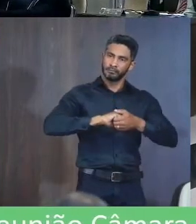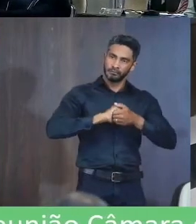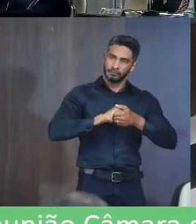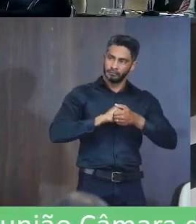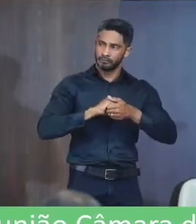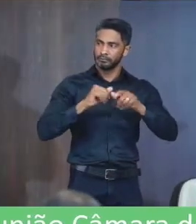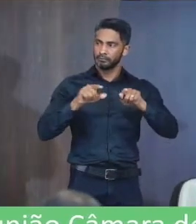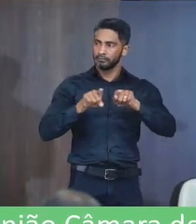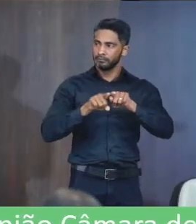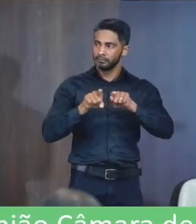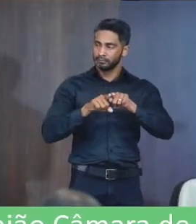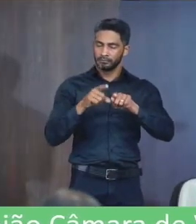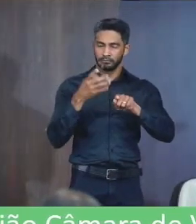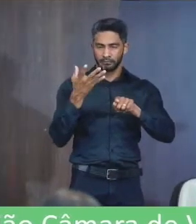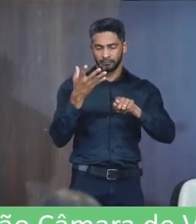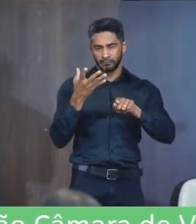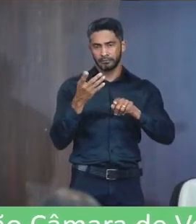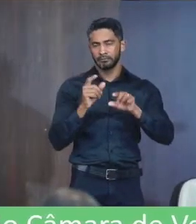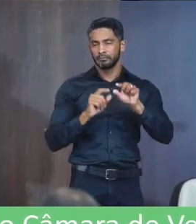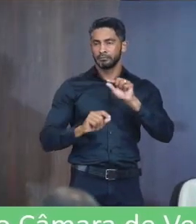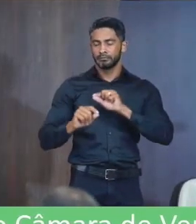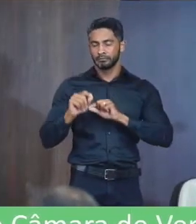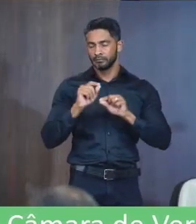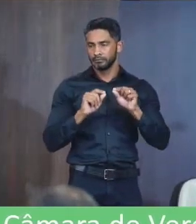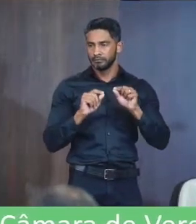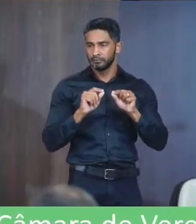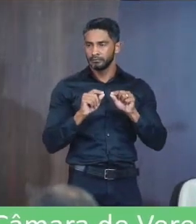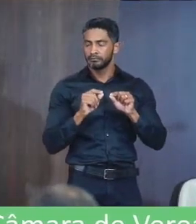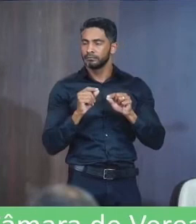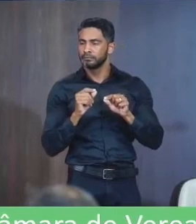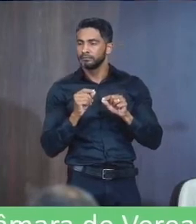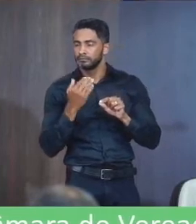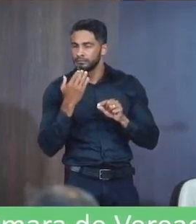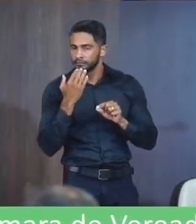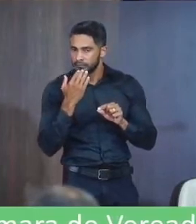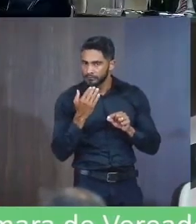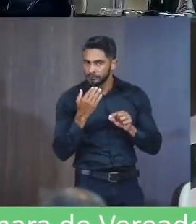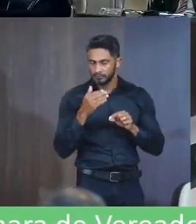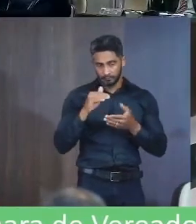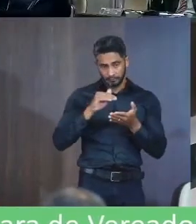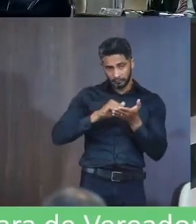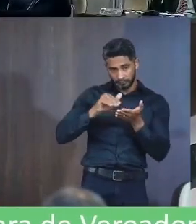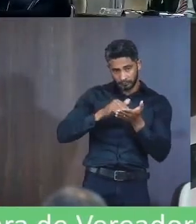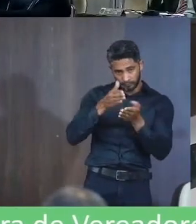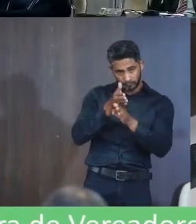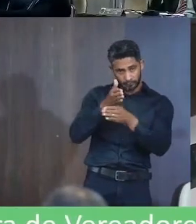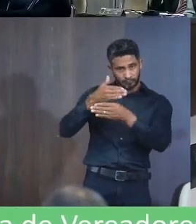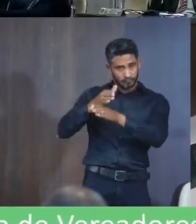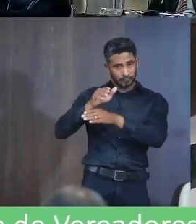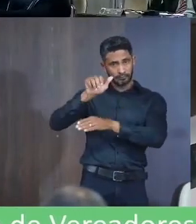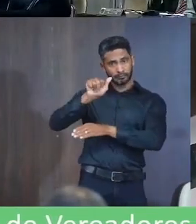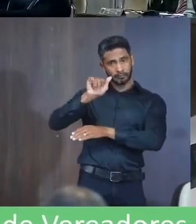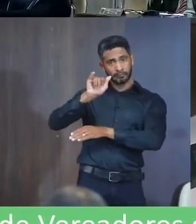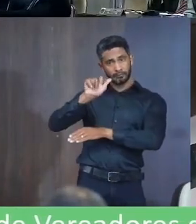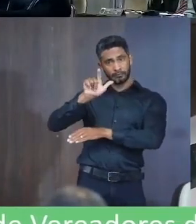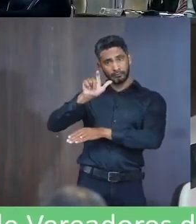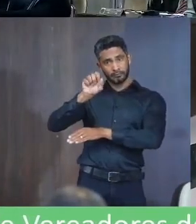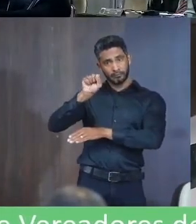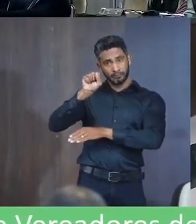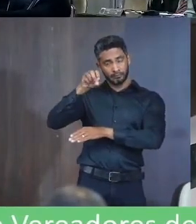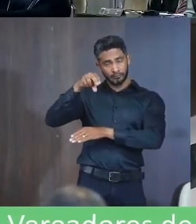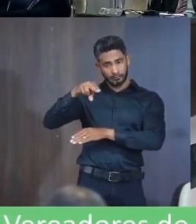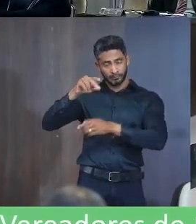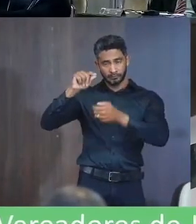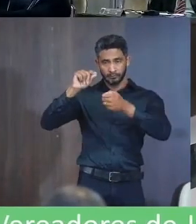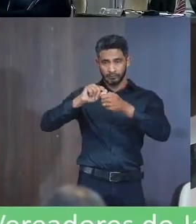Sirvo do presente Instrumento Para requerer A vossa excelência Que solicite Ao iluso Secretário de Óbios Serviços Urbano Seu Ailson Aparecido Rocha Que